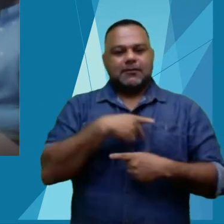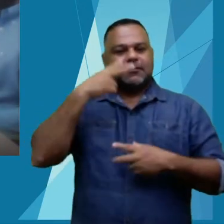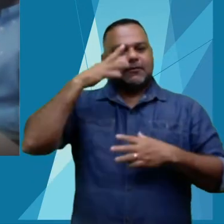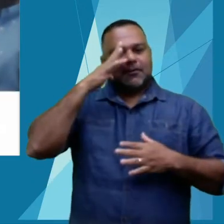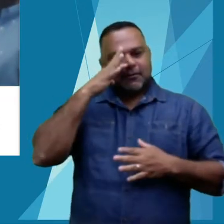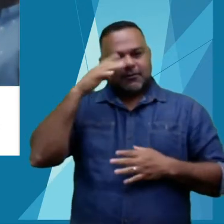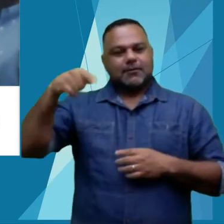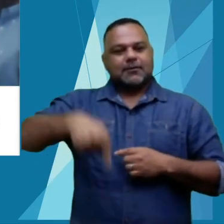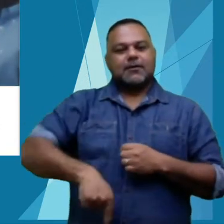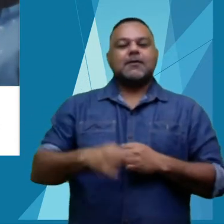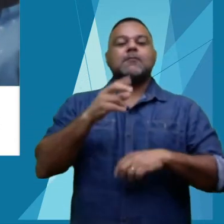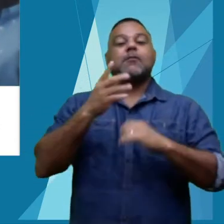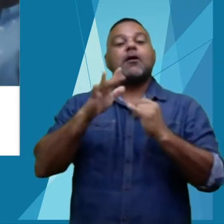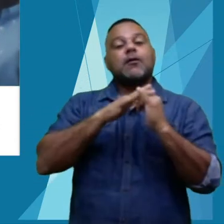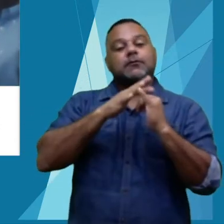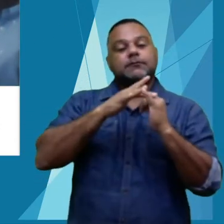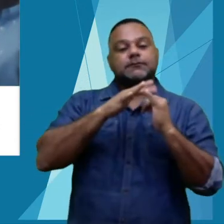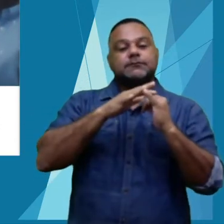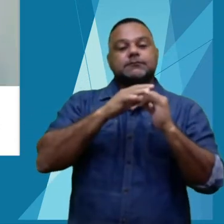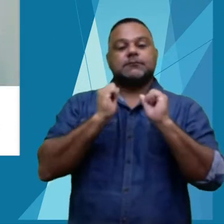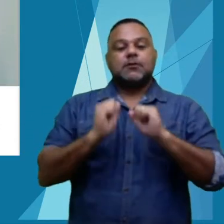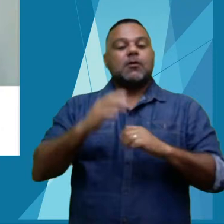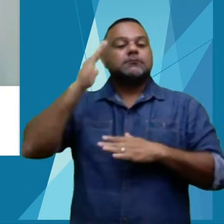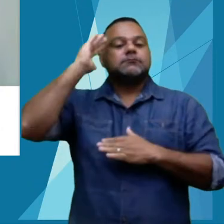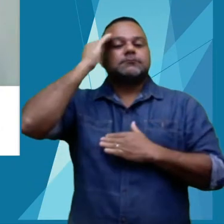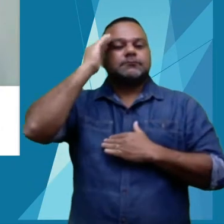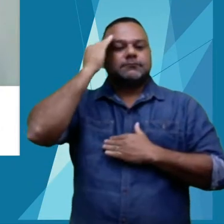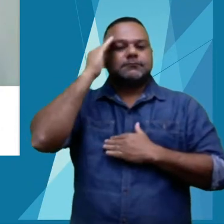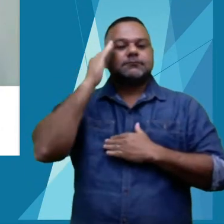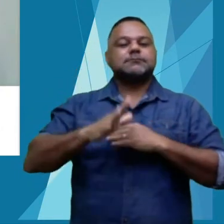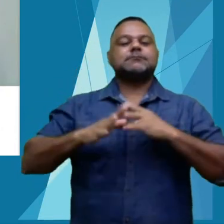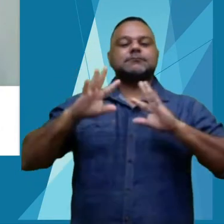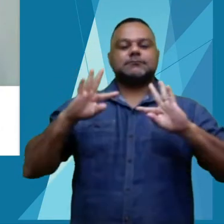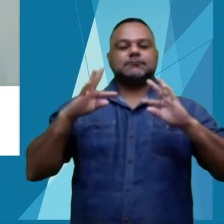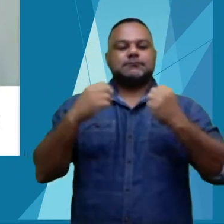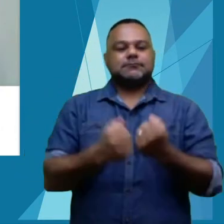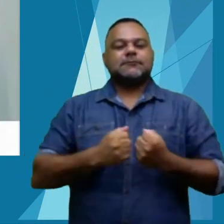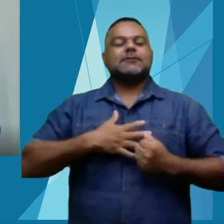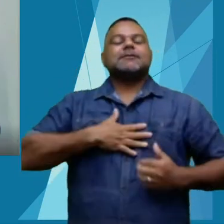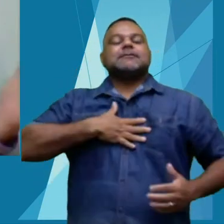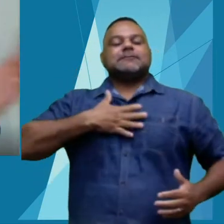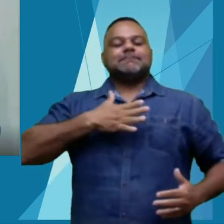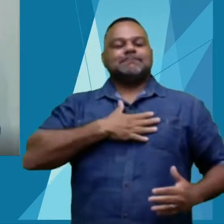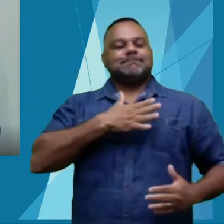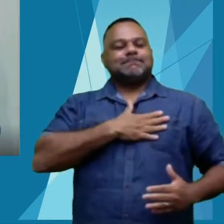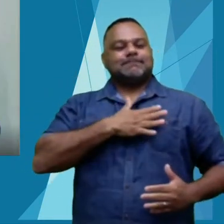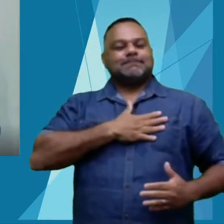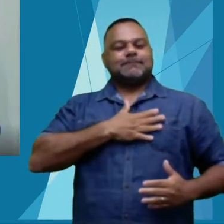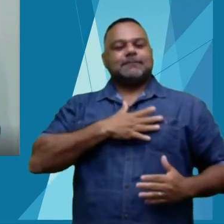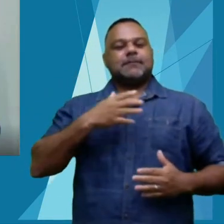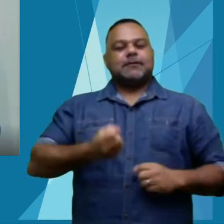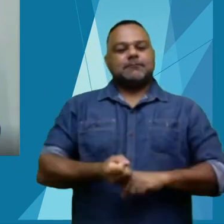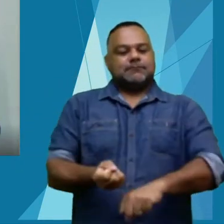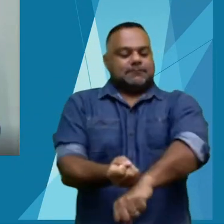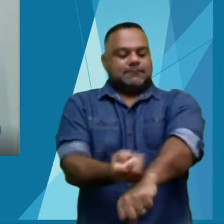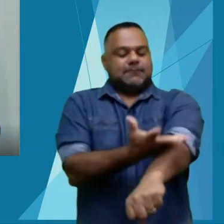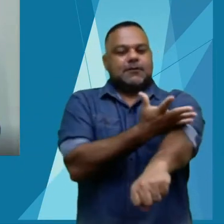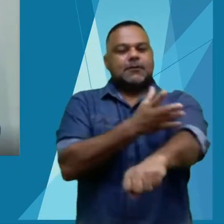nos acompanham pelo YouTube, possam entender exatamente a emoção que passa por todos aqui